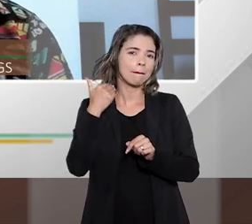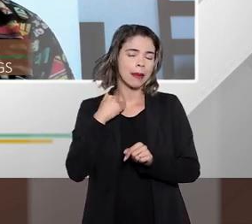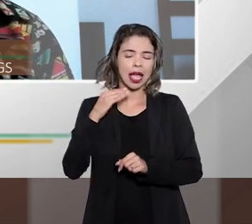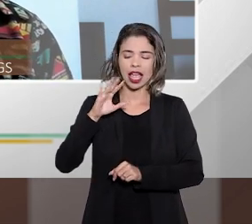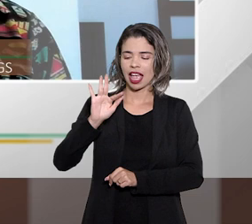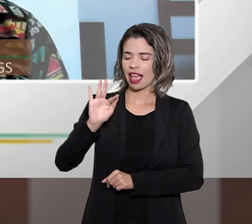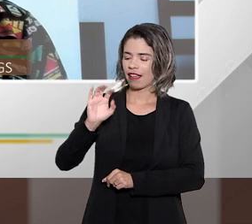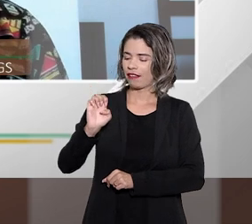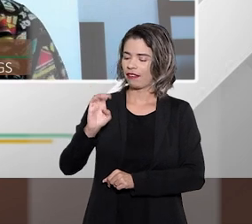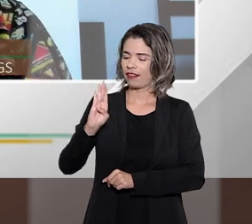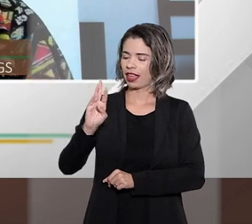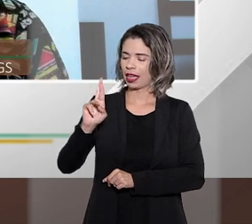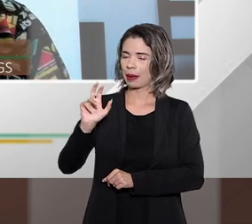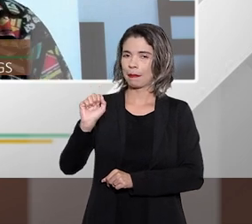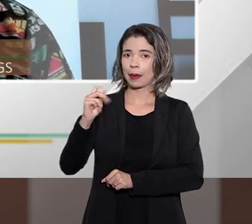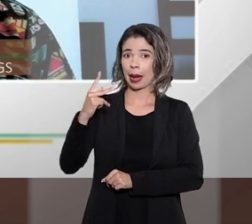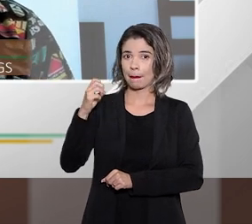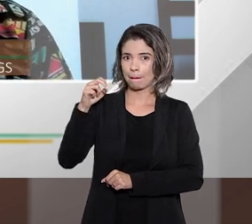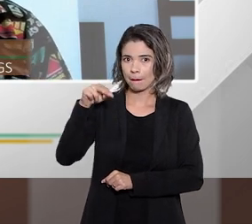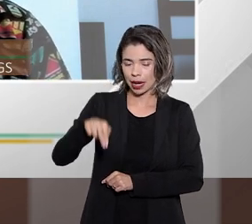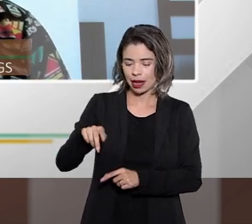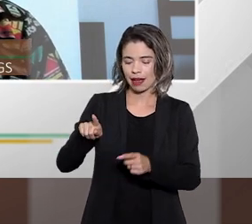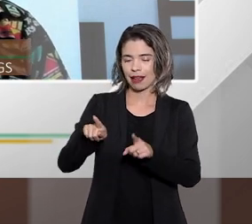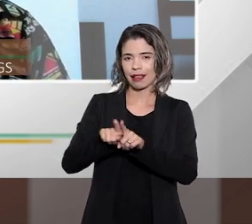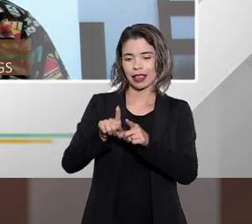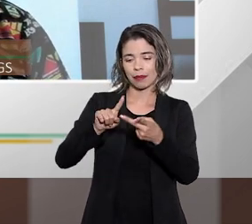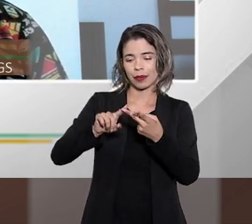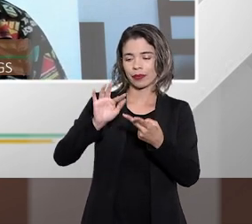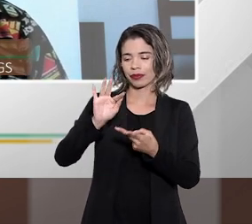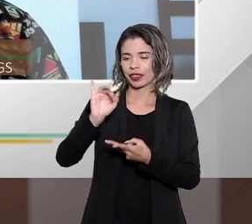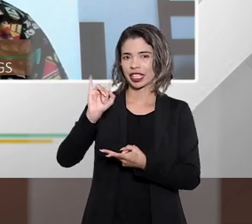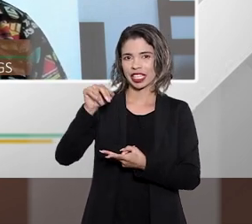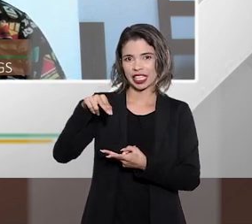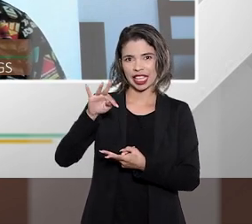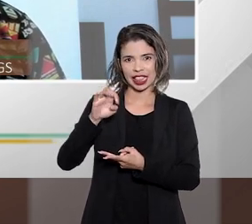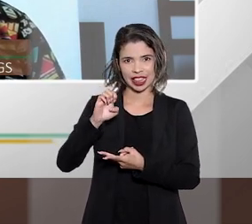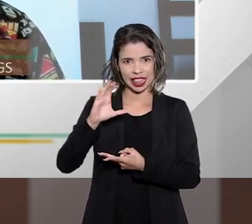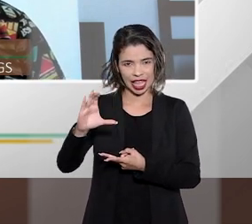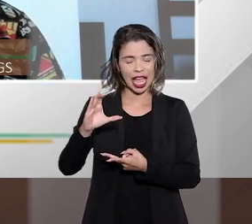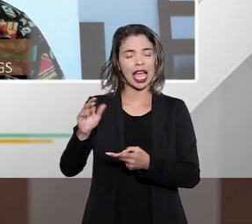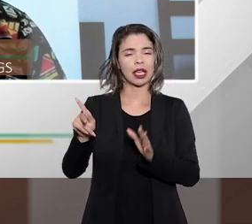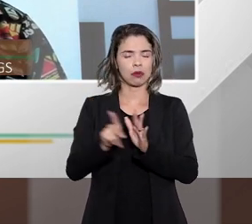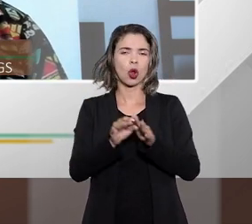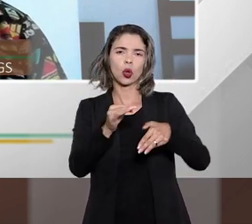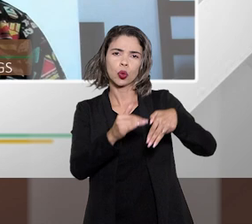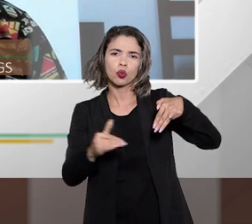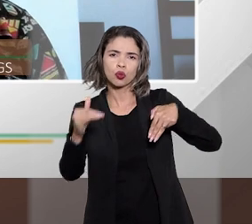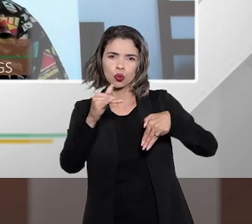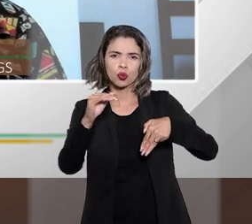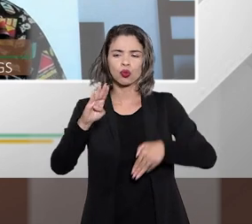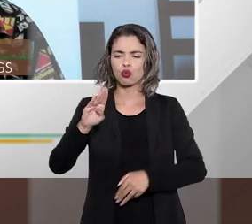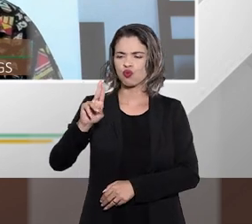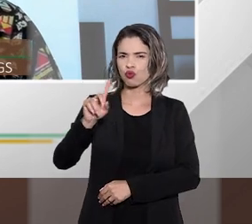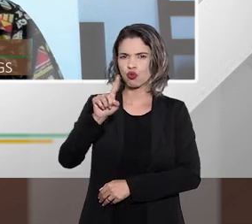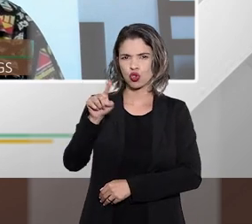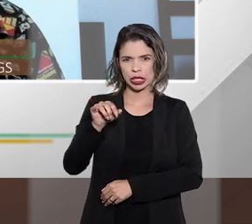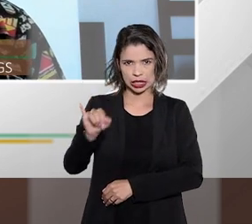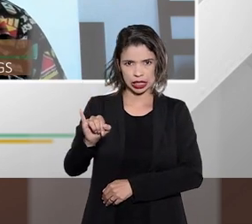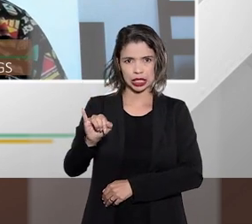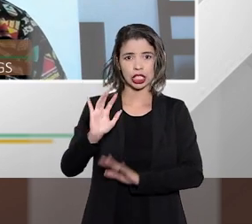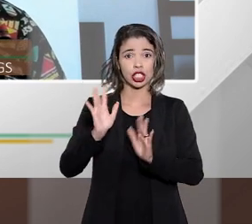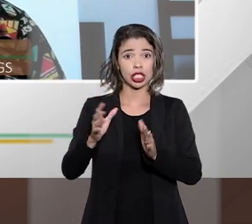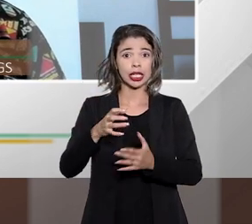FEBRABAN as Fintechs né coordenada pelo eminente ministro Buzzi e ali